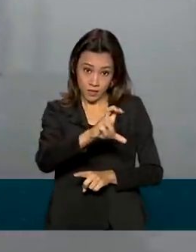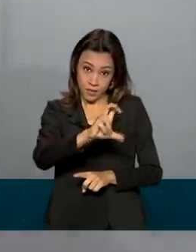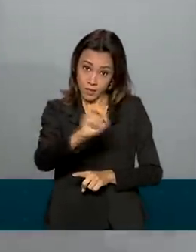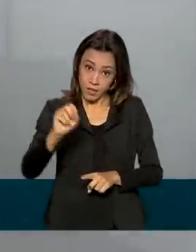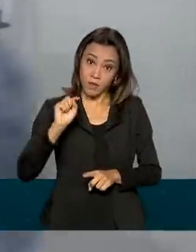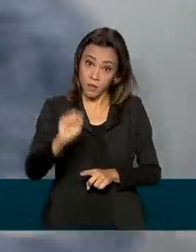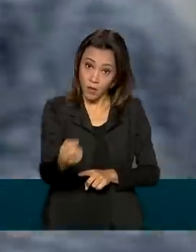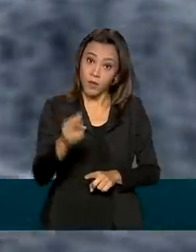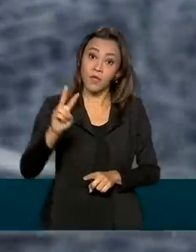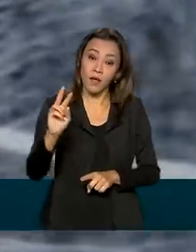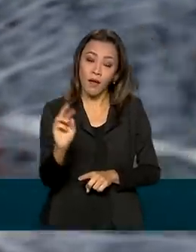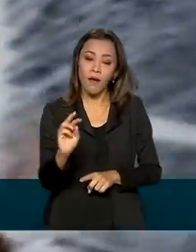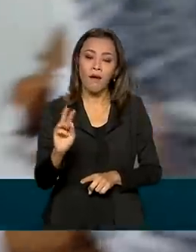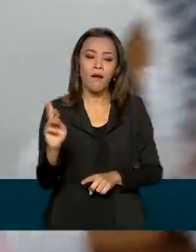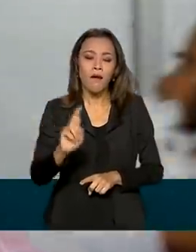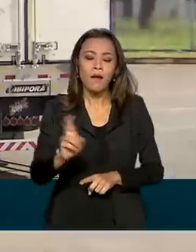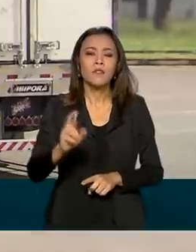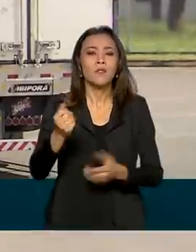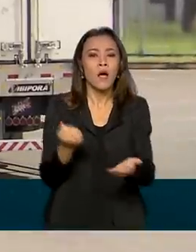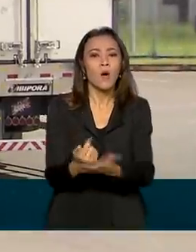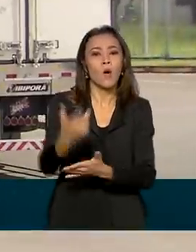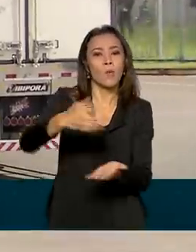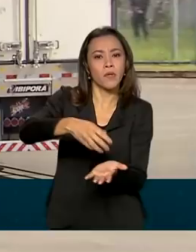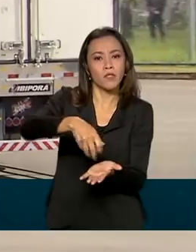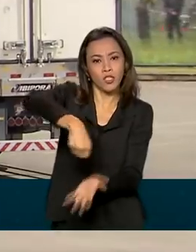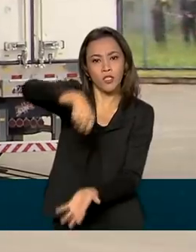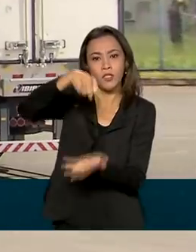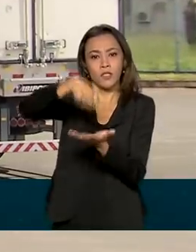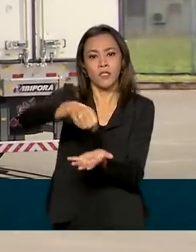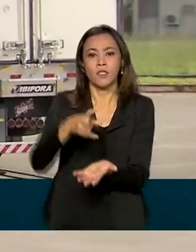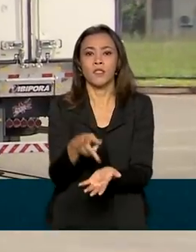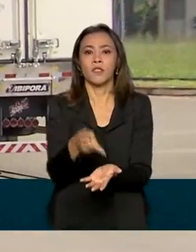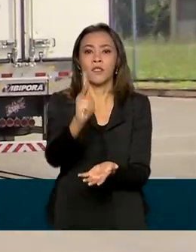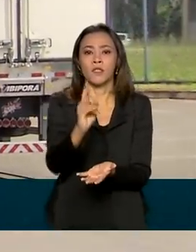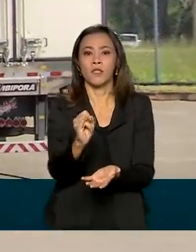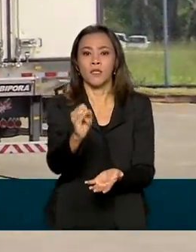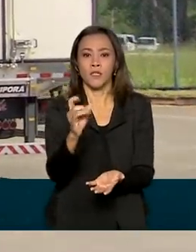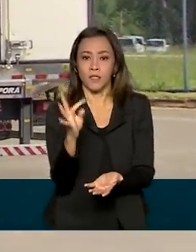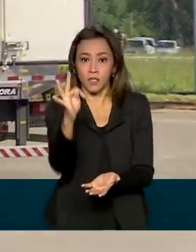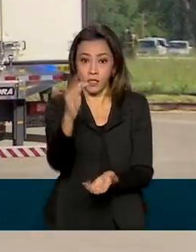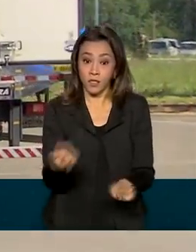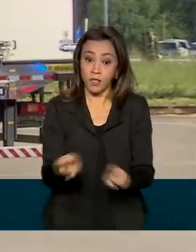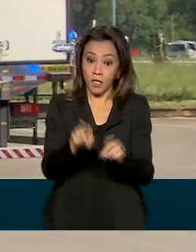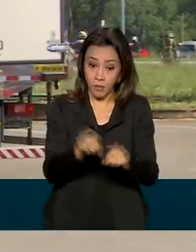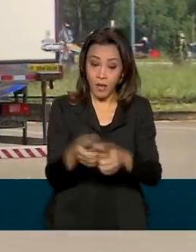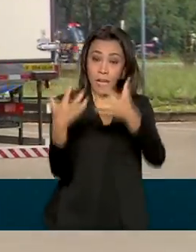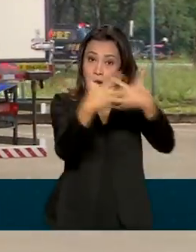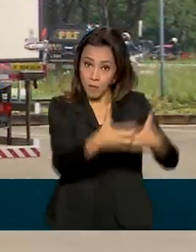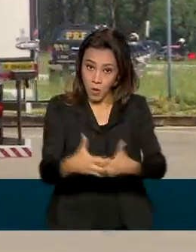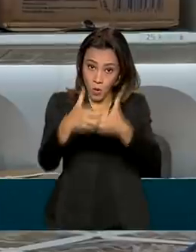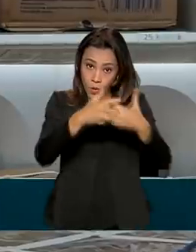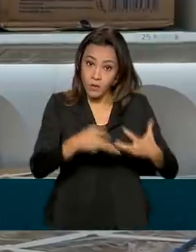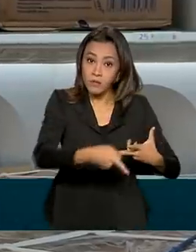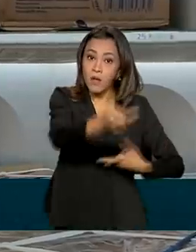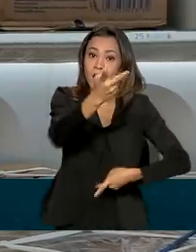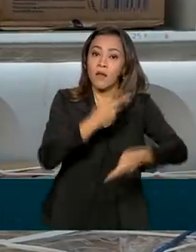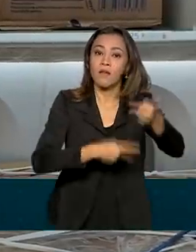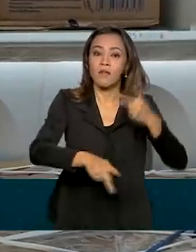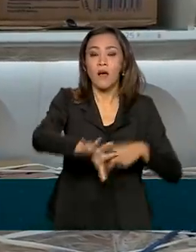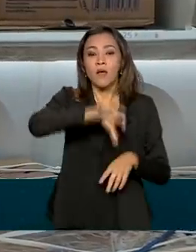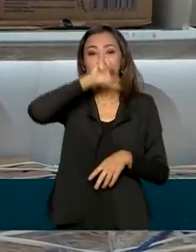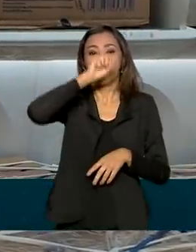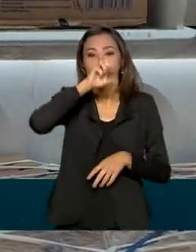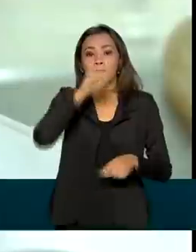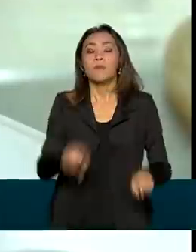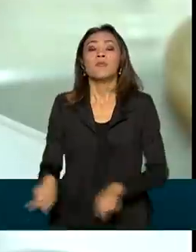dos chamados kits de intubação. Importou caminhões para o transporte de oxigênio e também recebeu doações